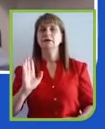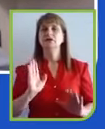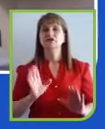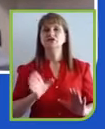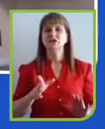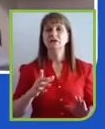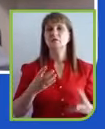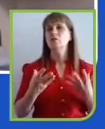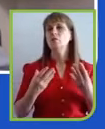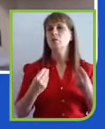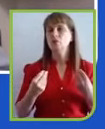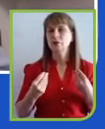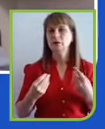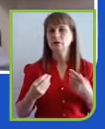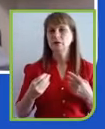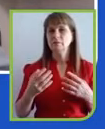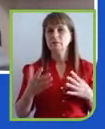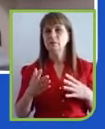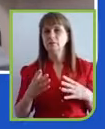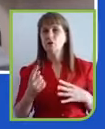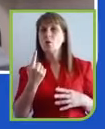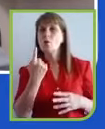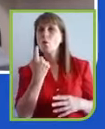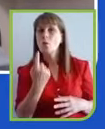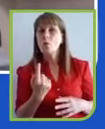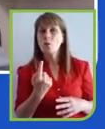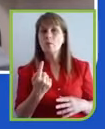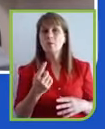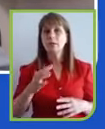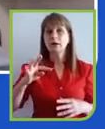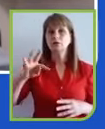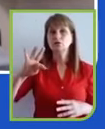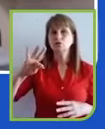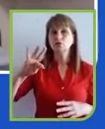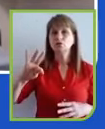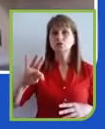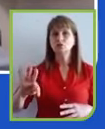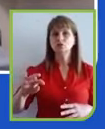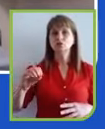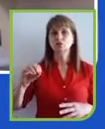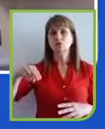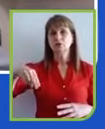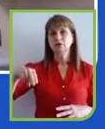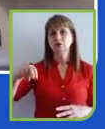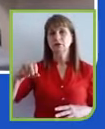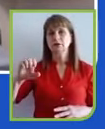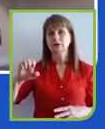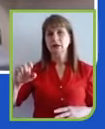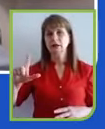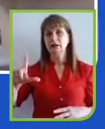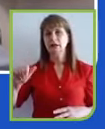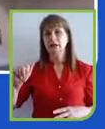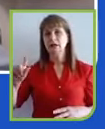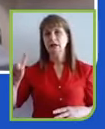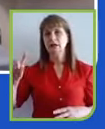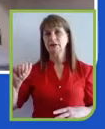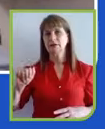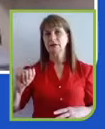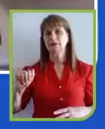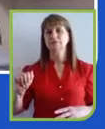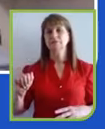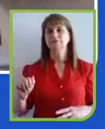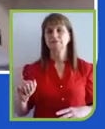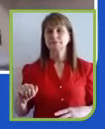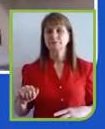recolhemos uma tonelada e 800 quilos de resíduos. Somente em um dia. Em um dia. Ou seja, tem